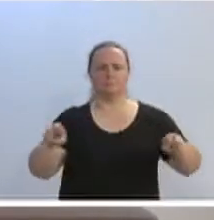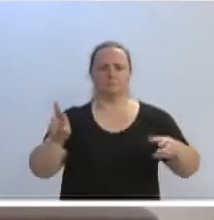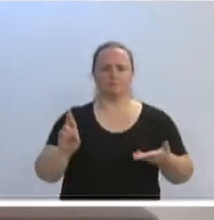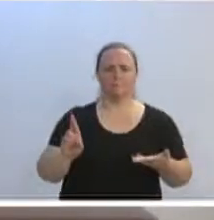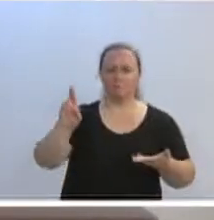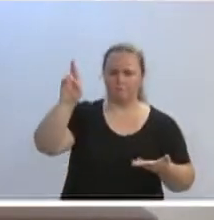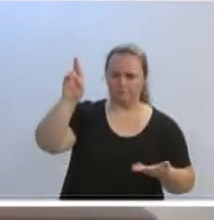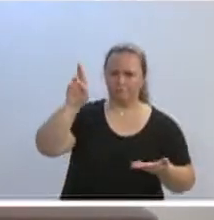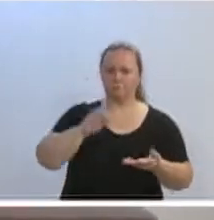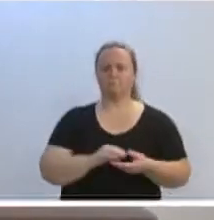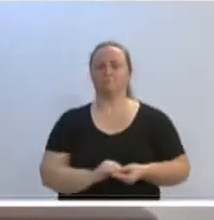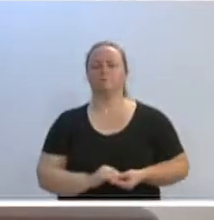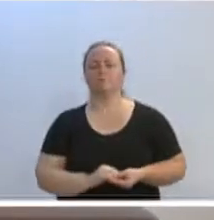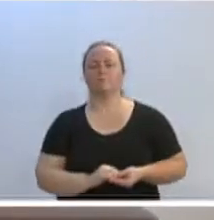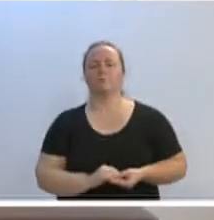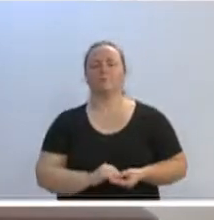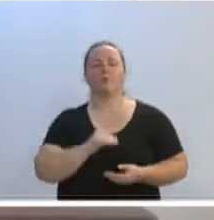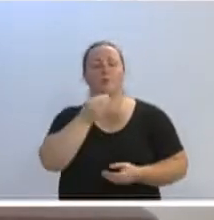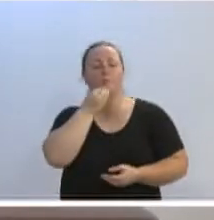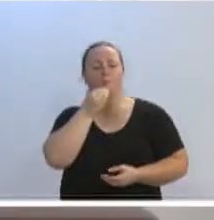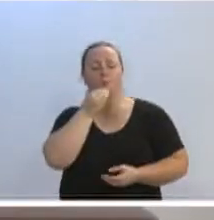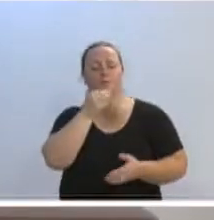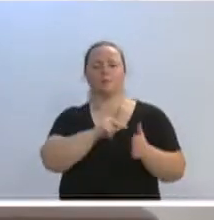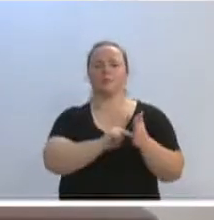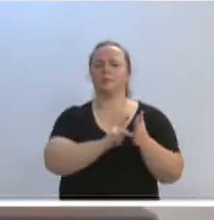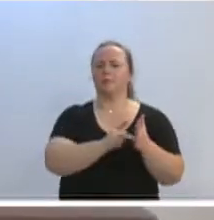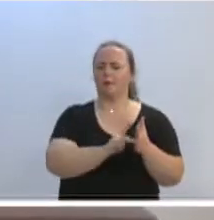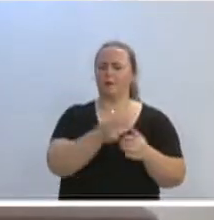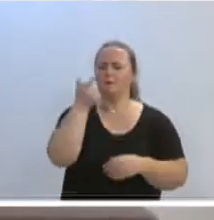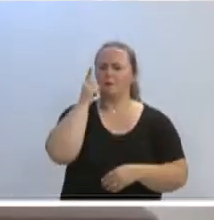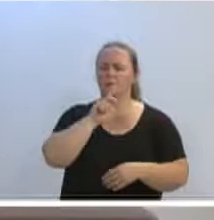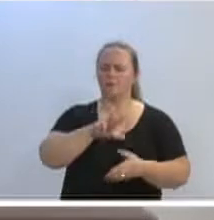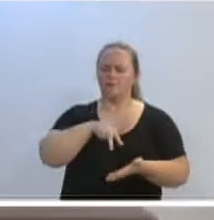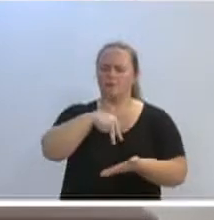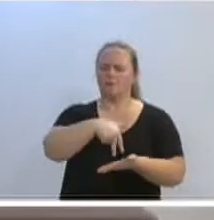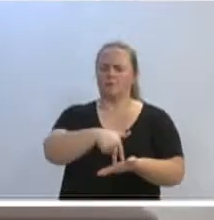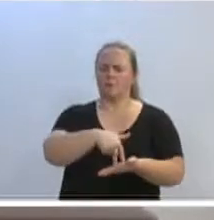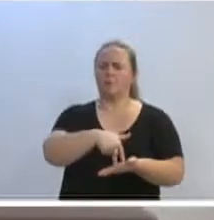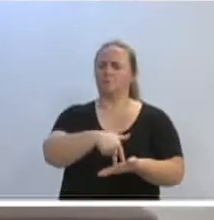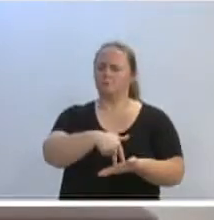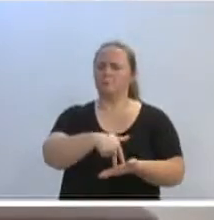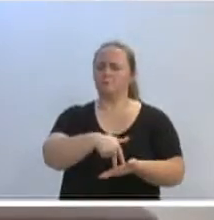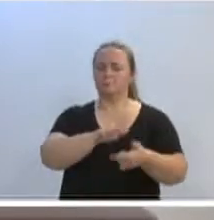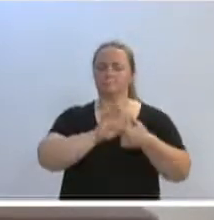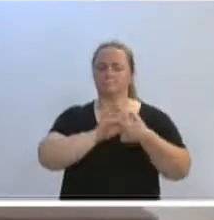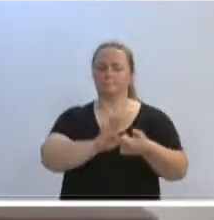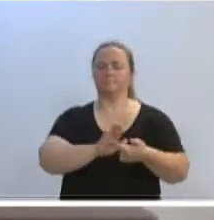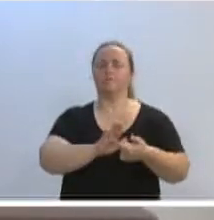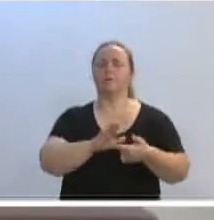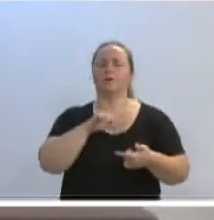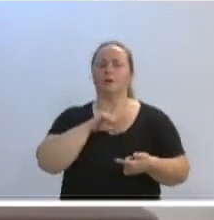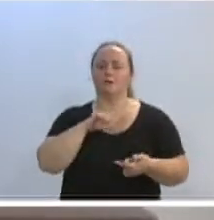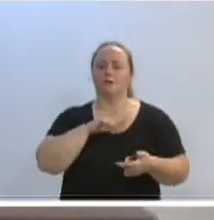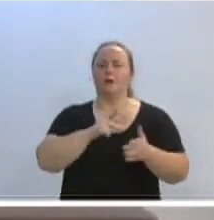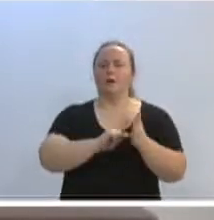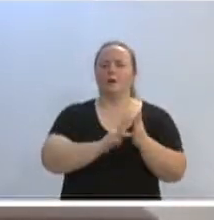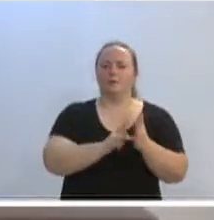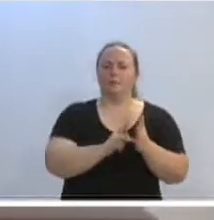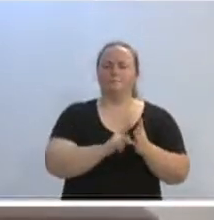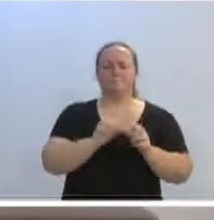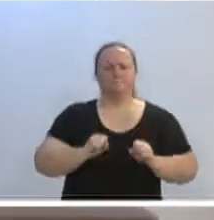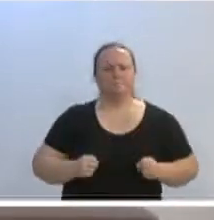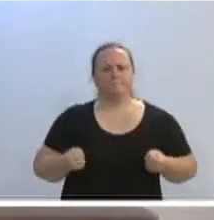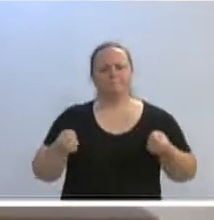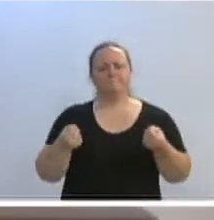propiciou aqui a oportunidade do sindicato poder falar aqui também em defesa dos trabalhadores, e quero aqui destacar a luta do sindicato texto aqui da nossa cidade, em defesa